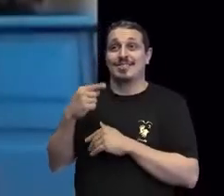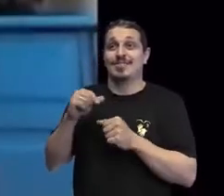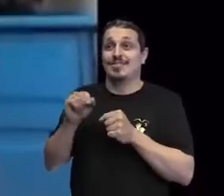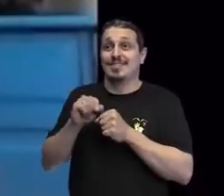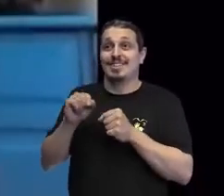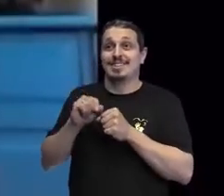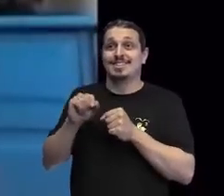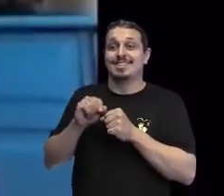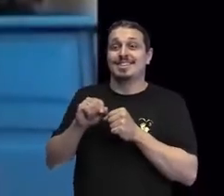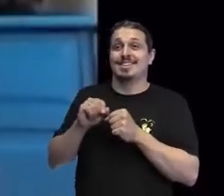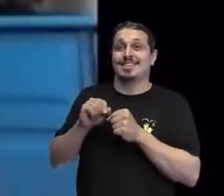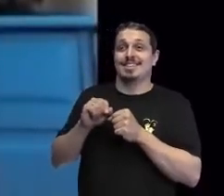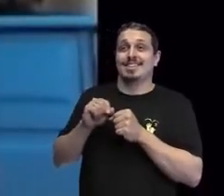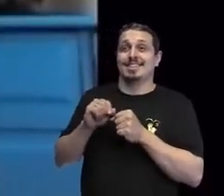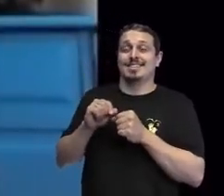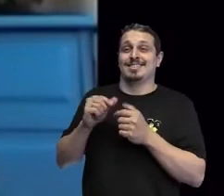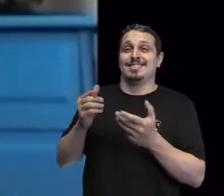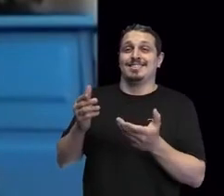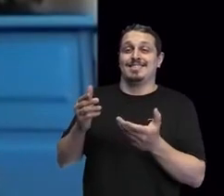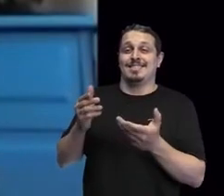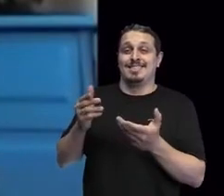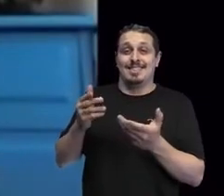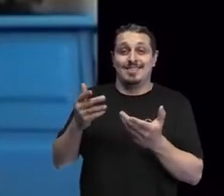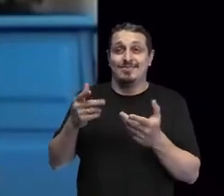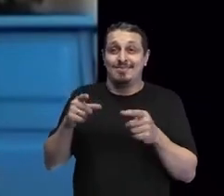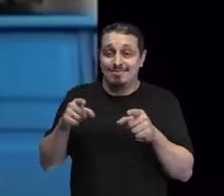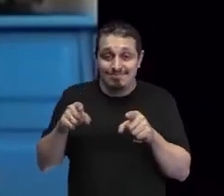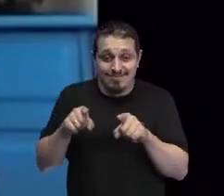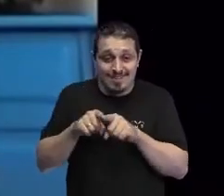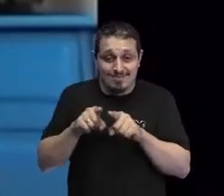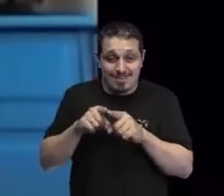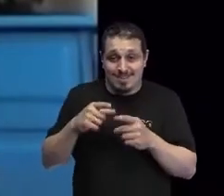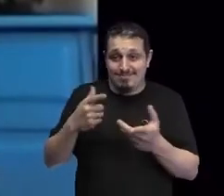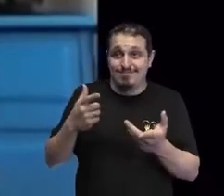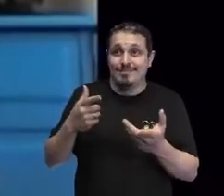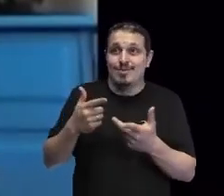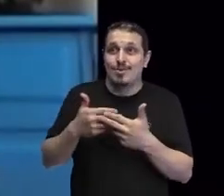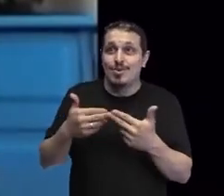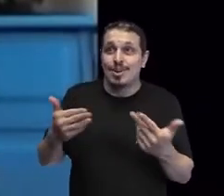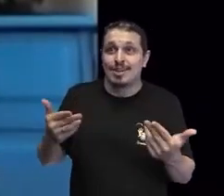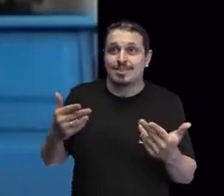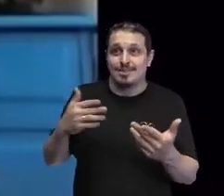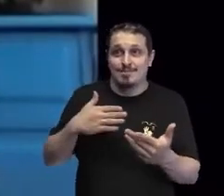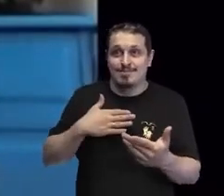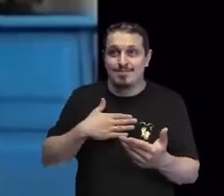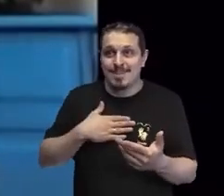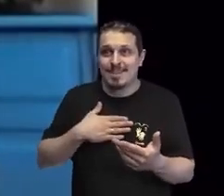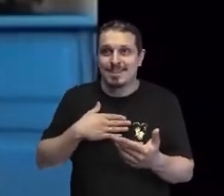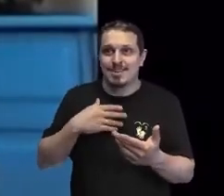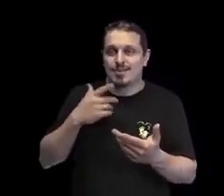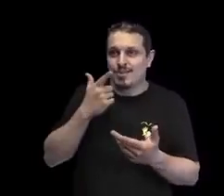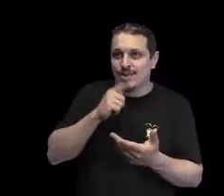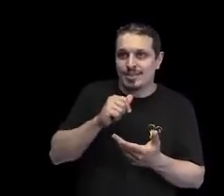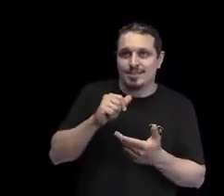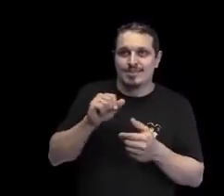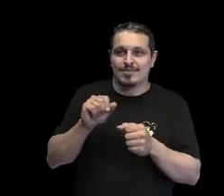dar uma esforçada, ou me mostrar as coisas, que eu consigo, já ajudo minha mãe,